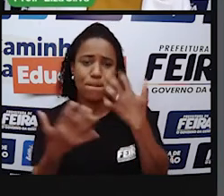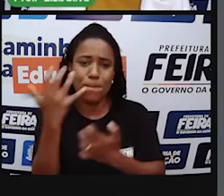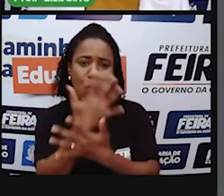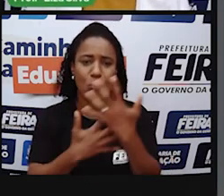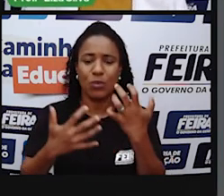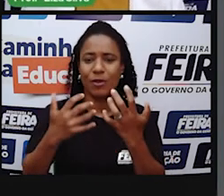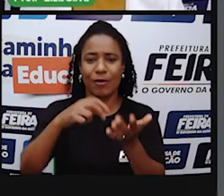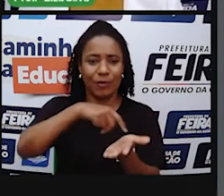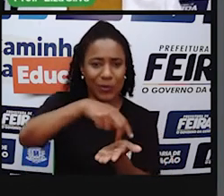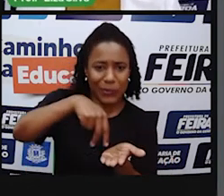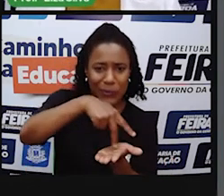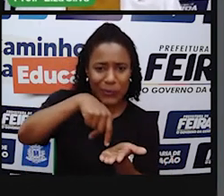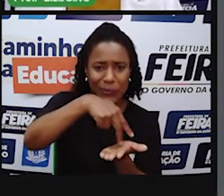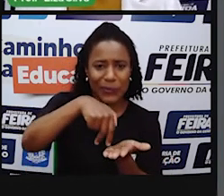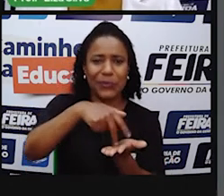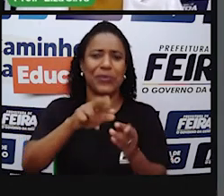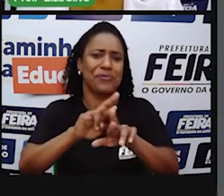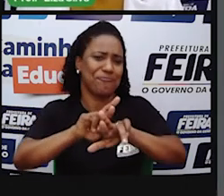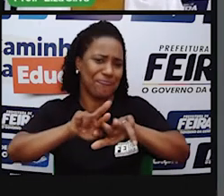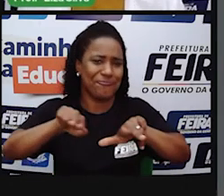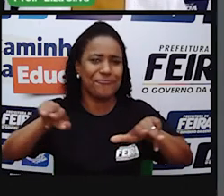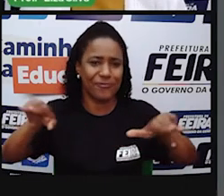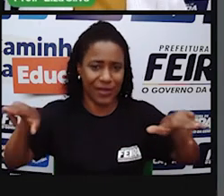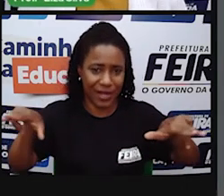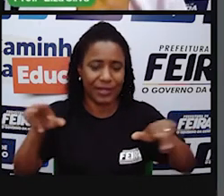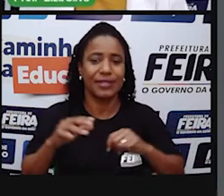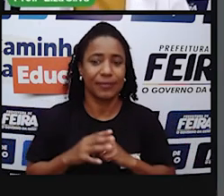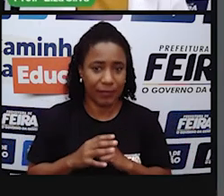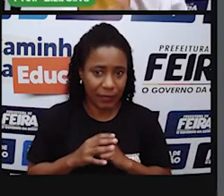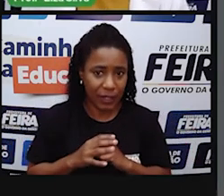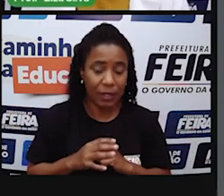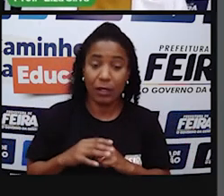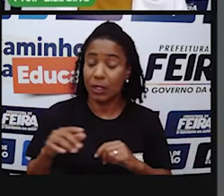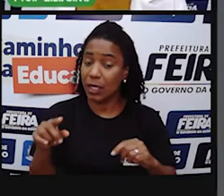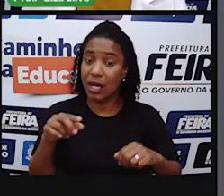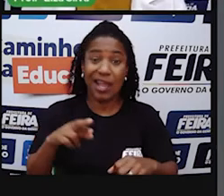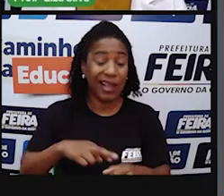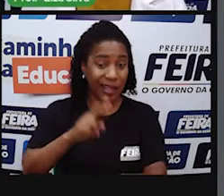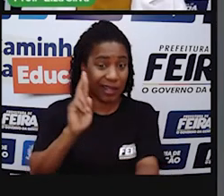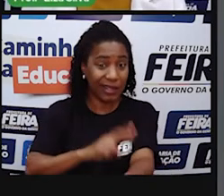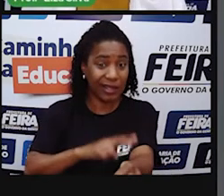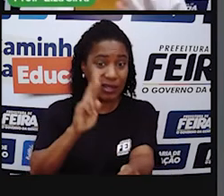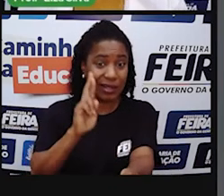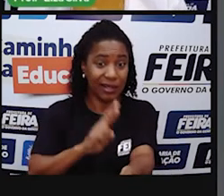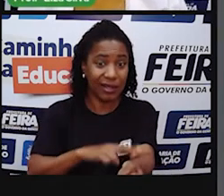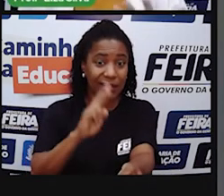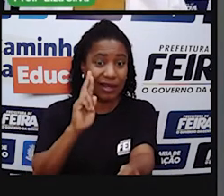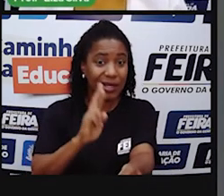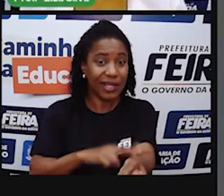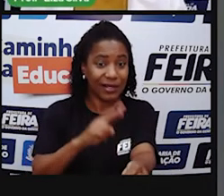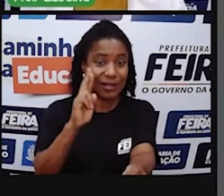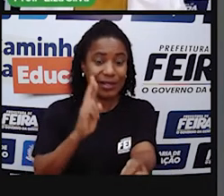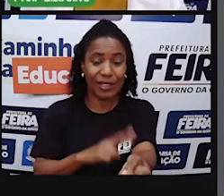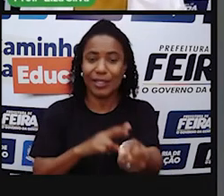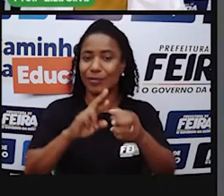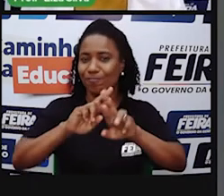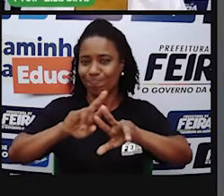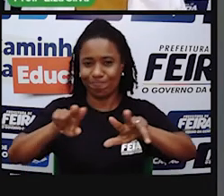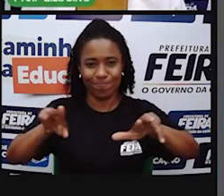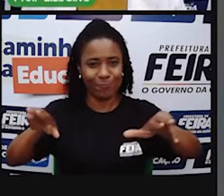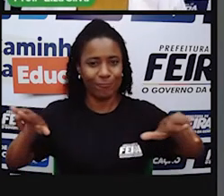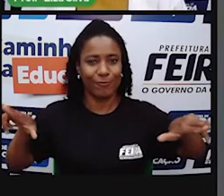animação É dançar bastante Há uma mistura de ritmos Musicais